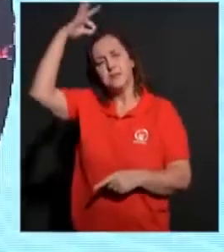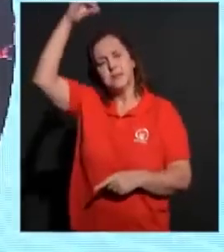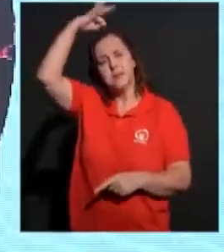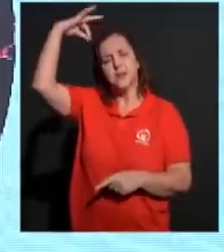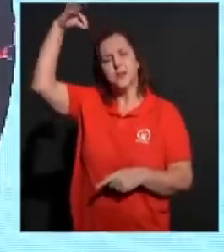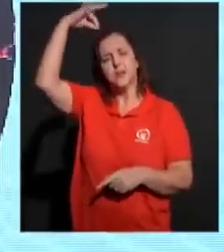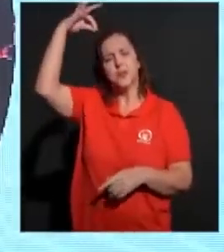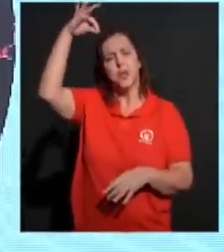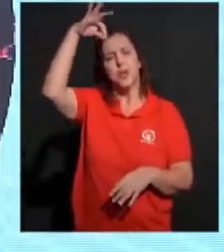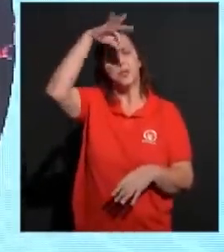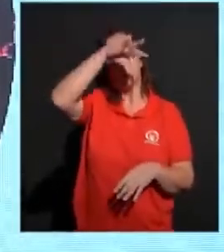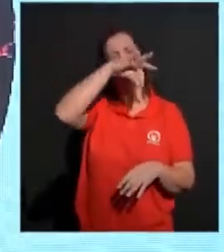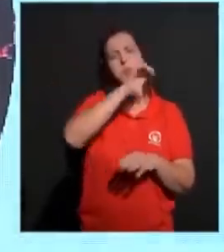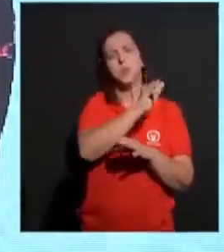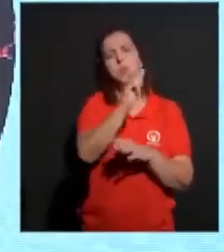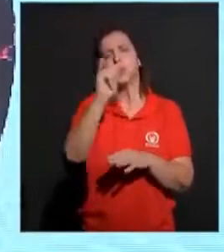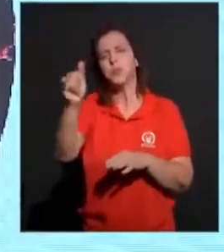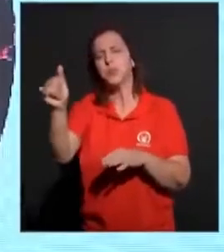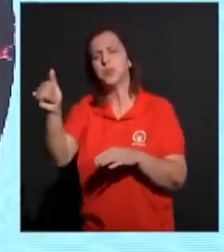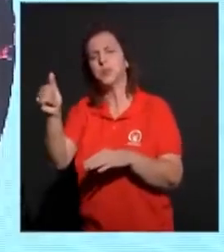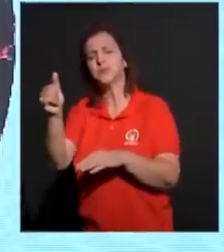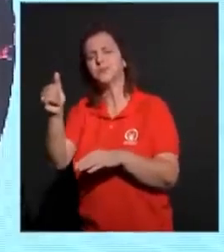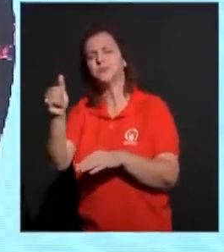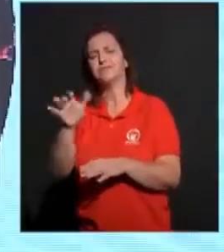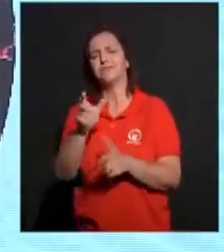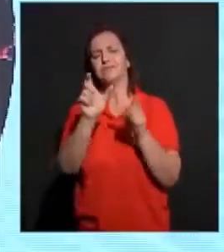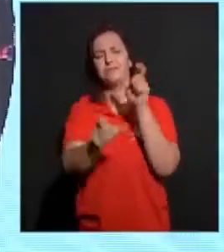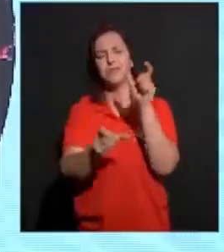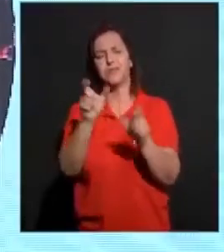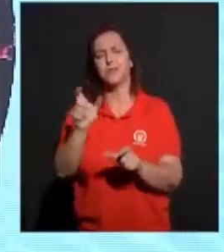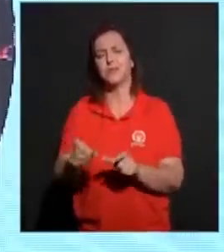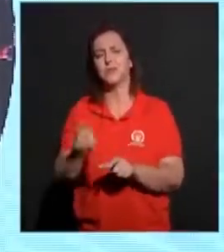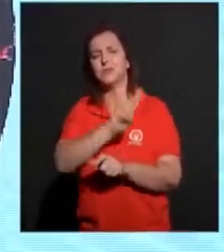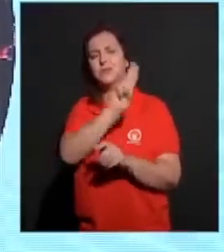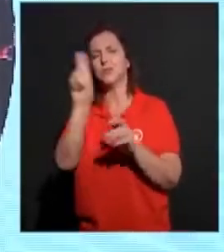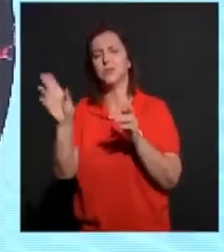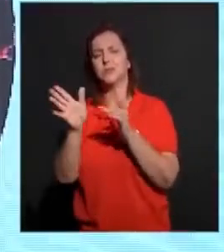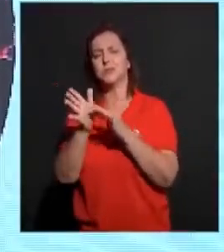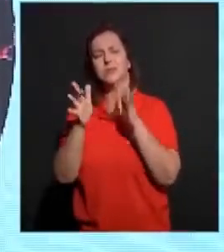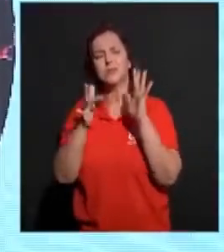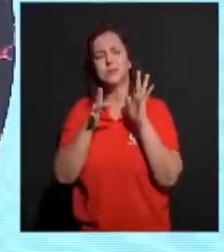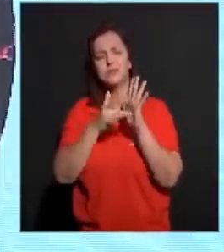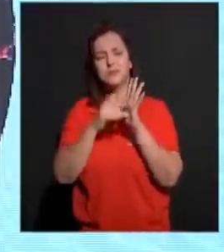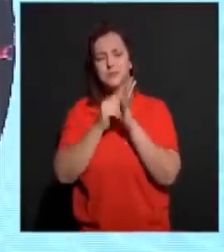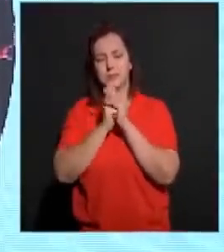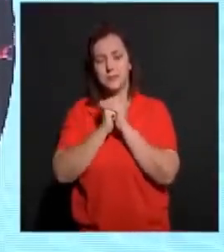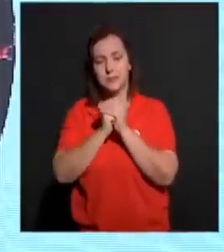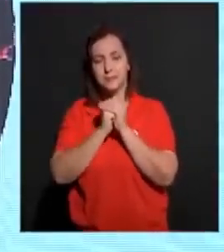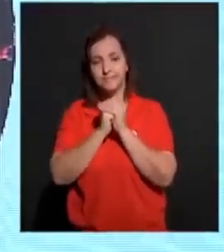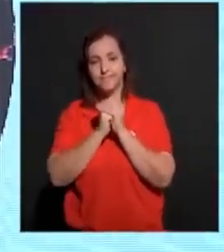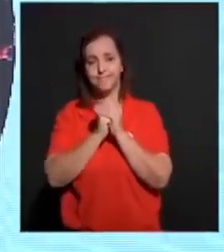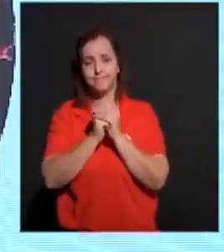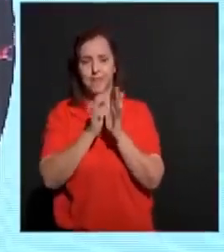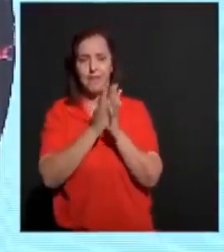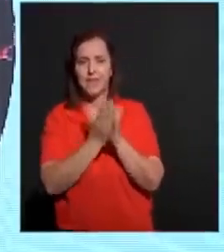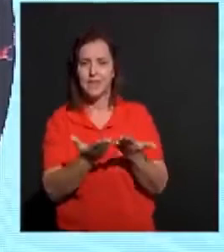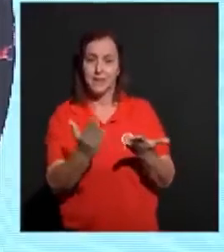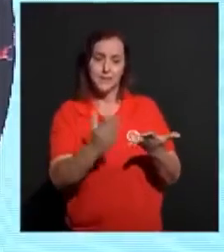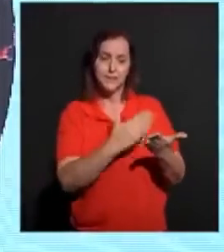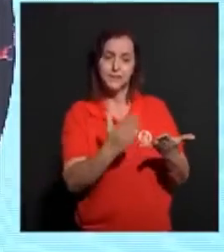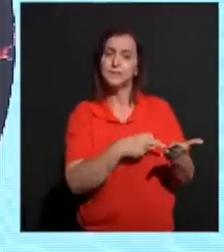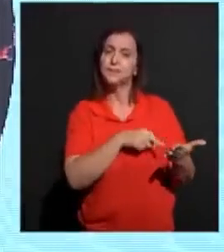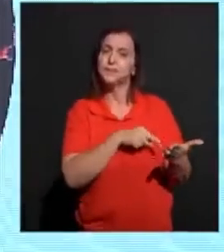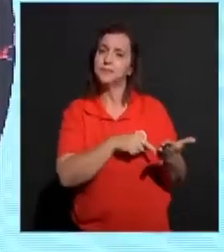ministrar em cada coração. É o que nós te pedimos em nome de Jesus. Amém. Esse é um texto tão lindo.